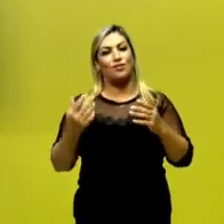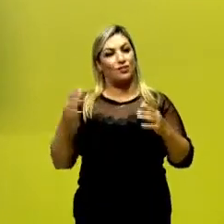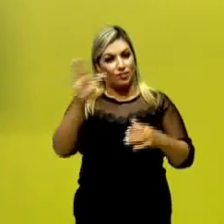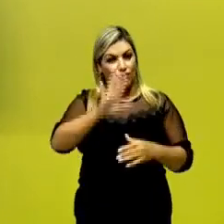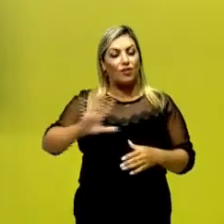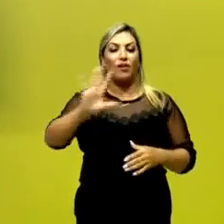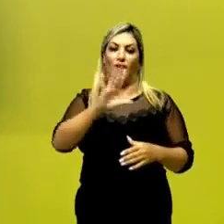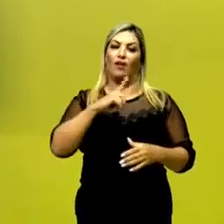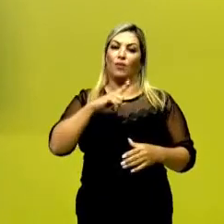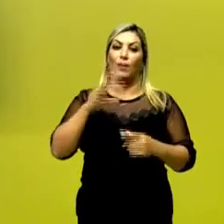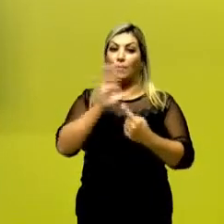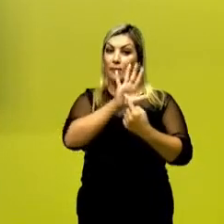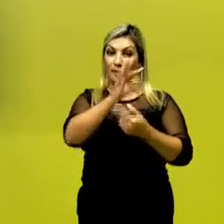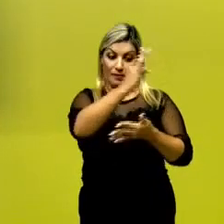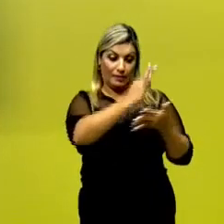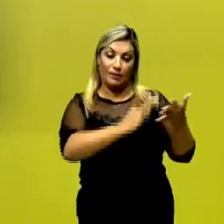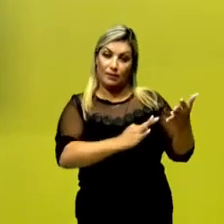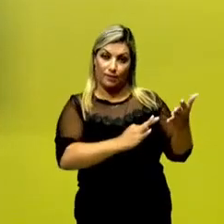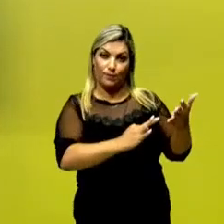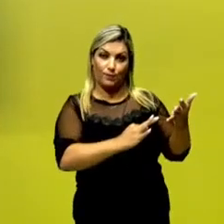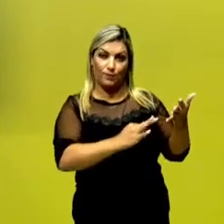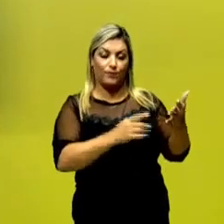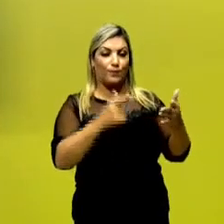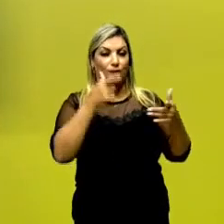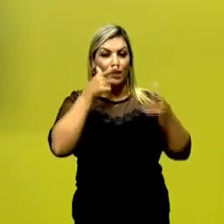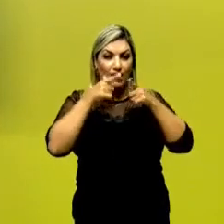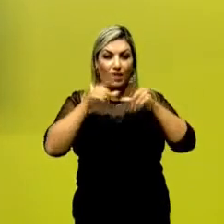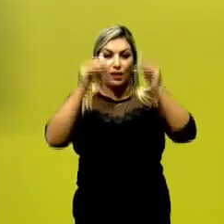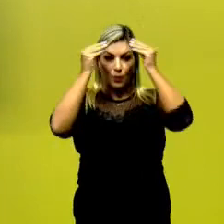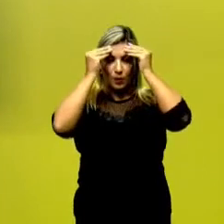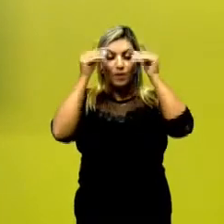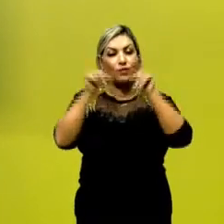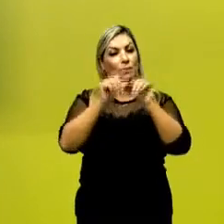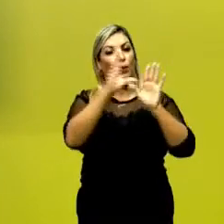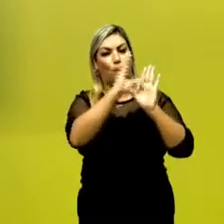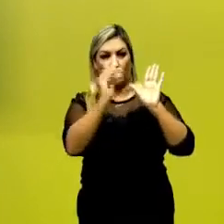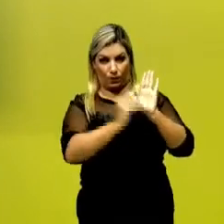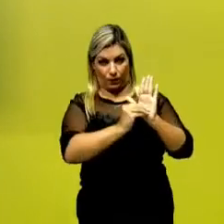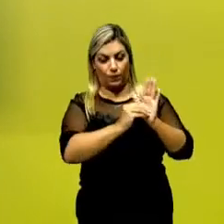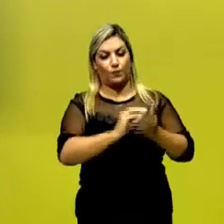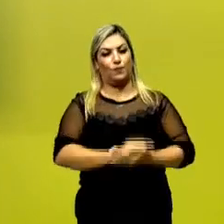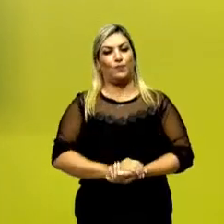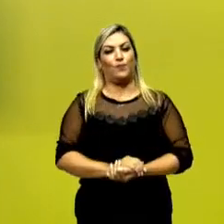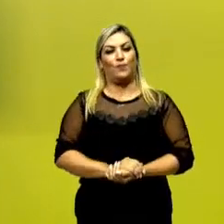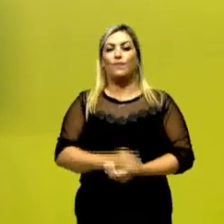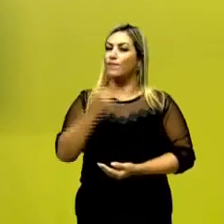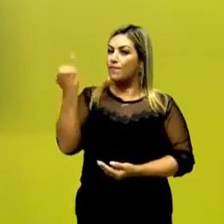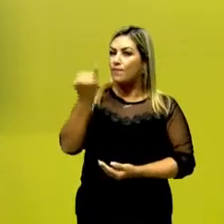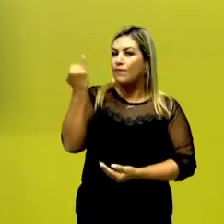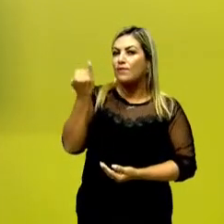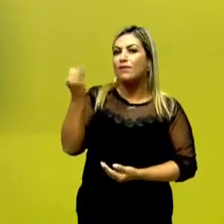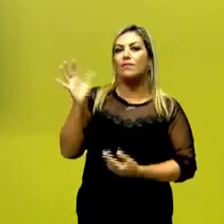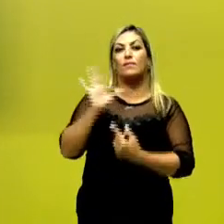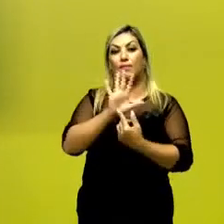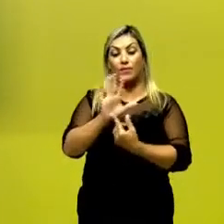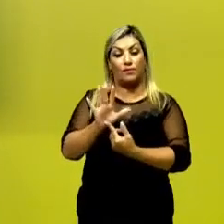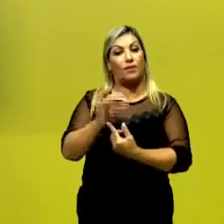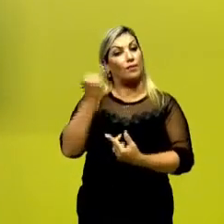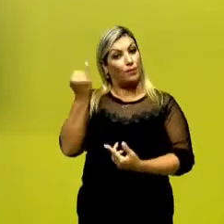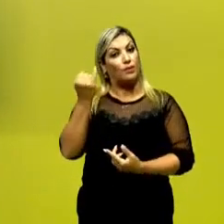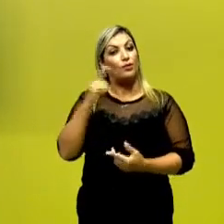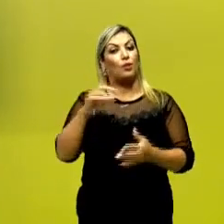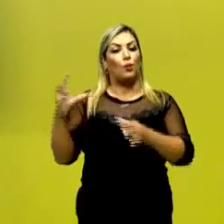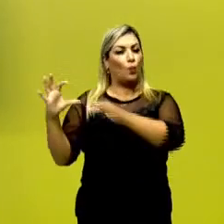que os textos apresentam à linguagem e ao conteúdo. É importante considerar seu